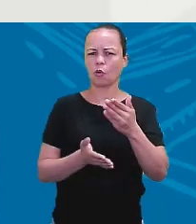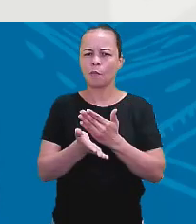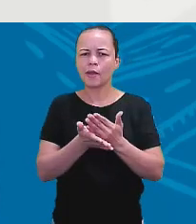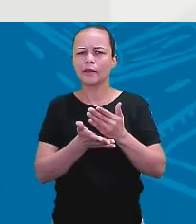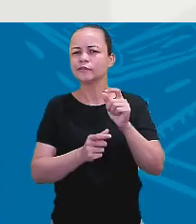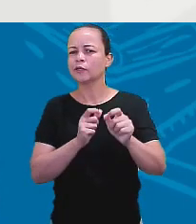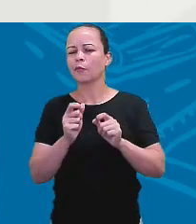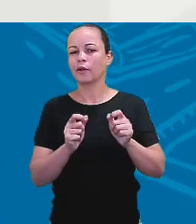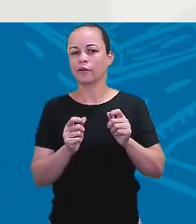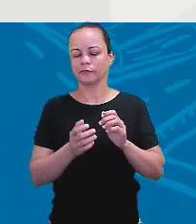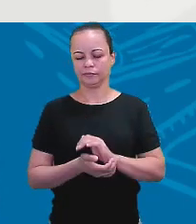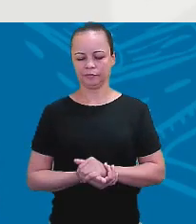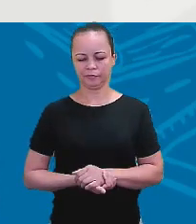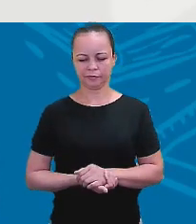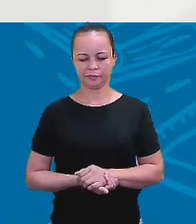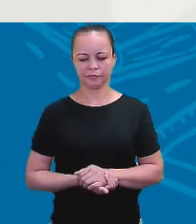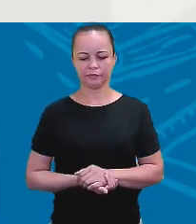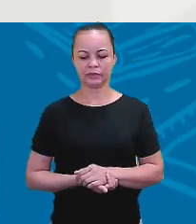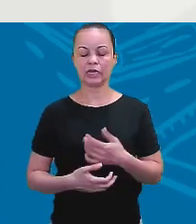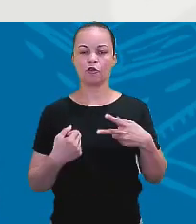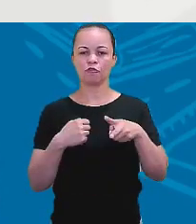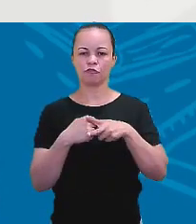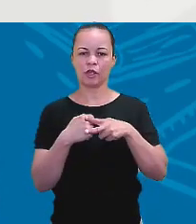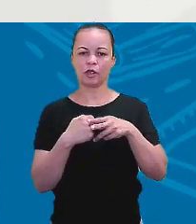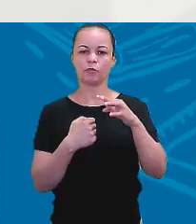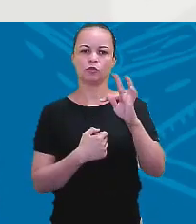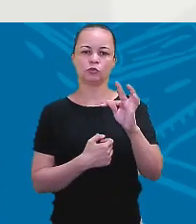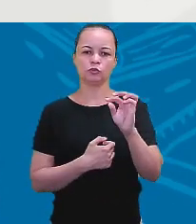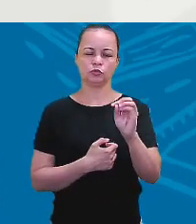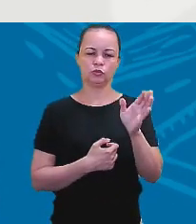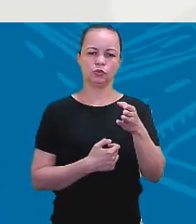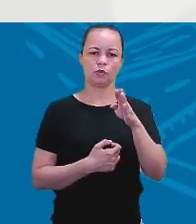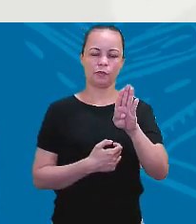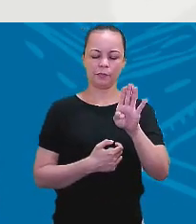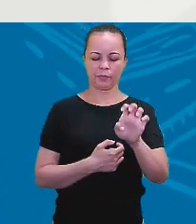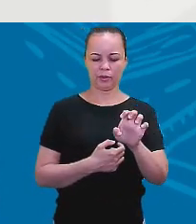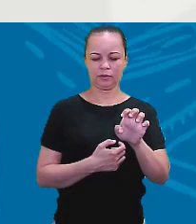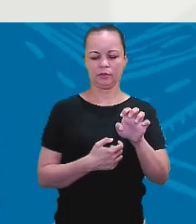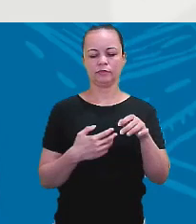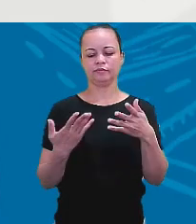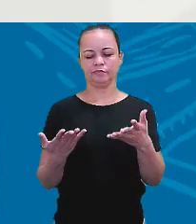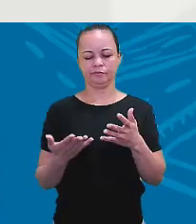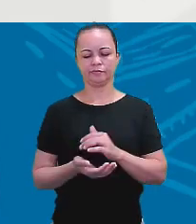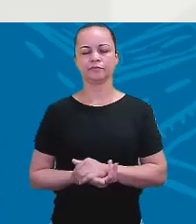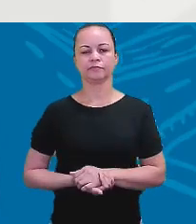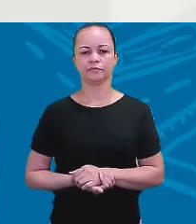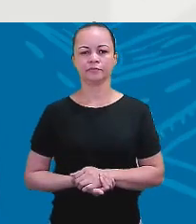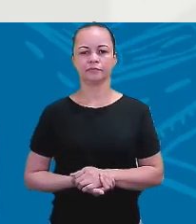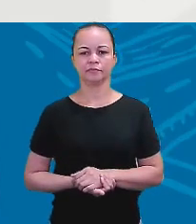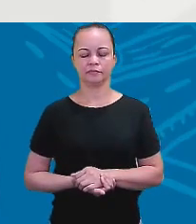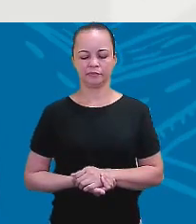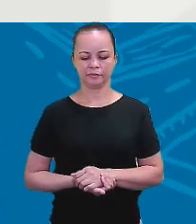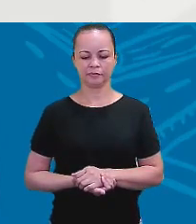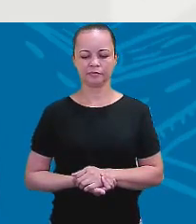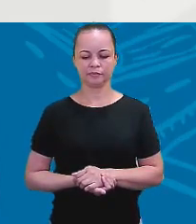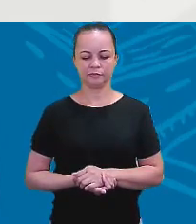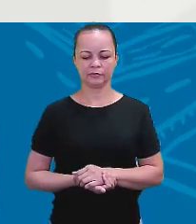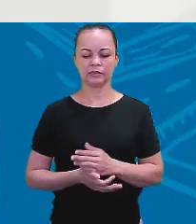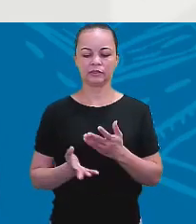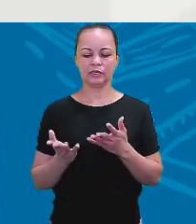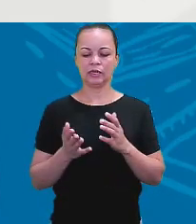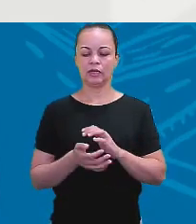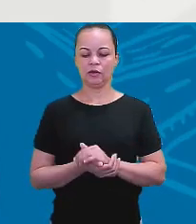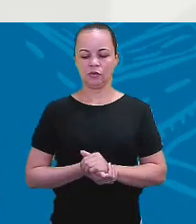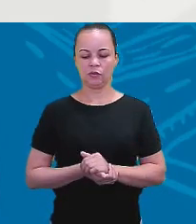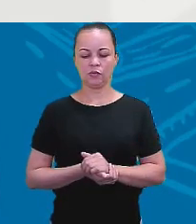are a word to be. Qual é a negativa de are? Aren't. The English grammar is not. Olha aí o